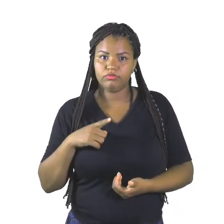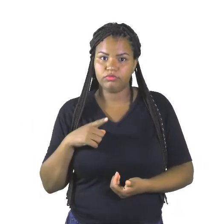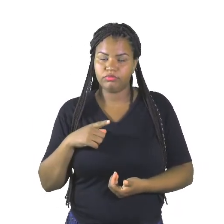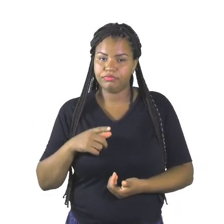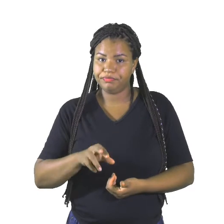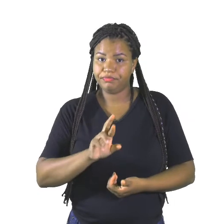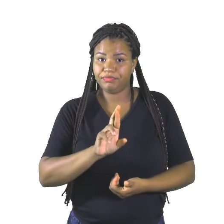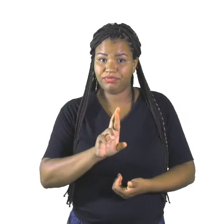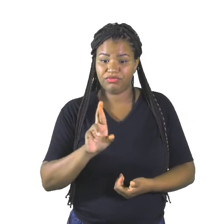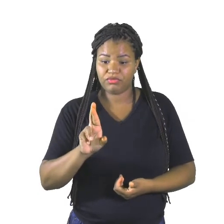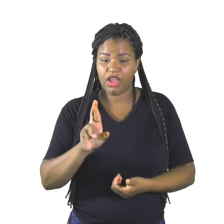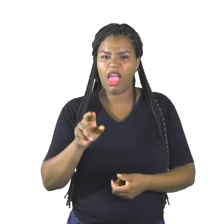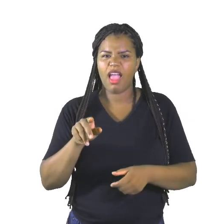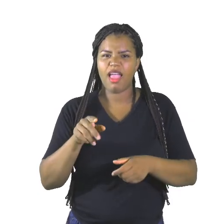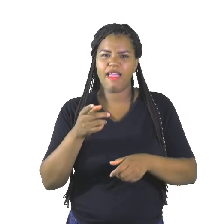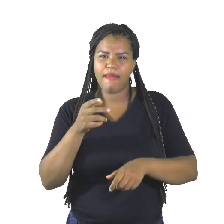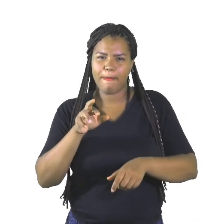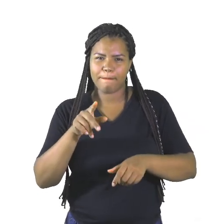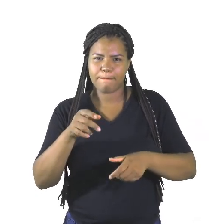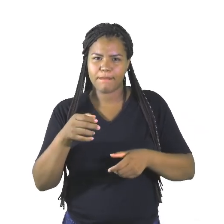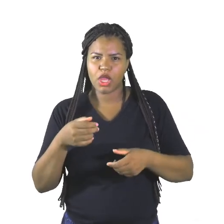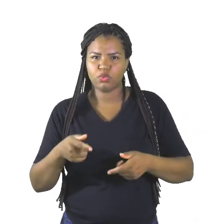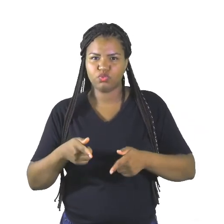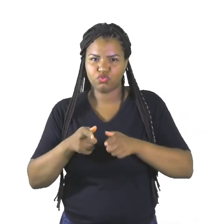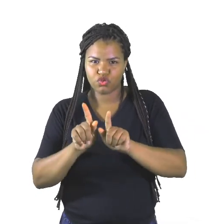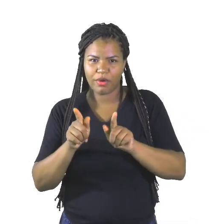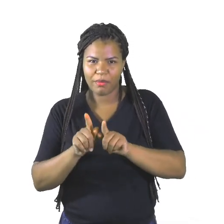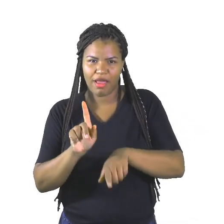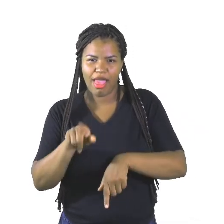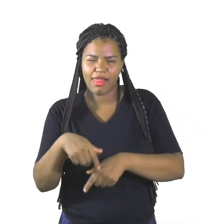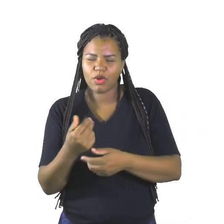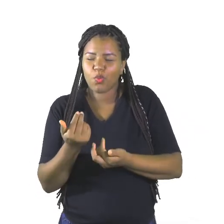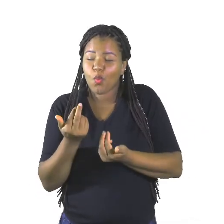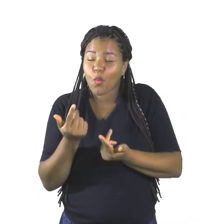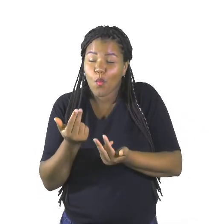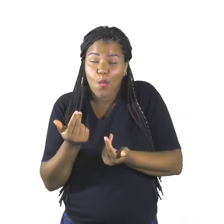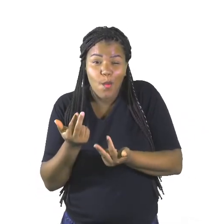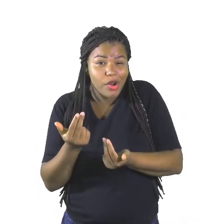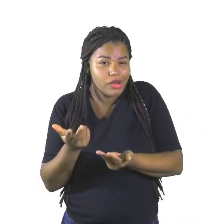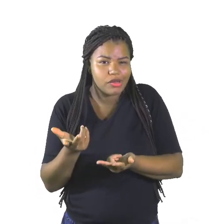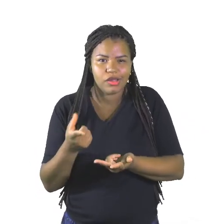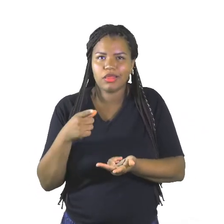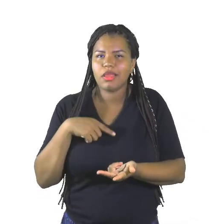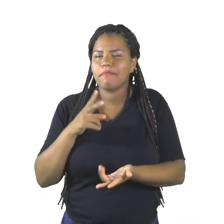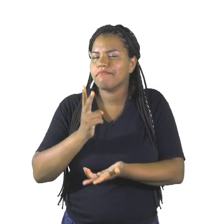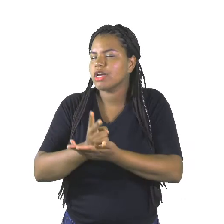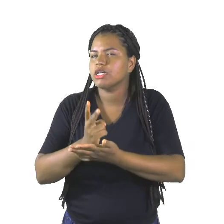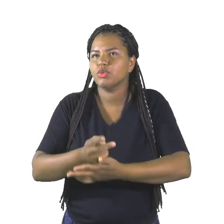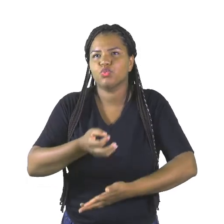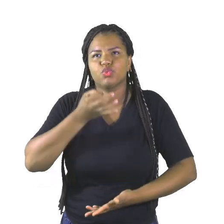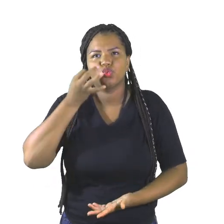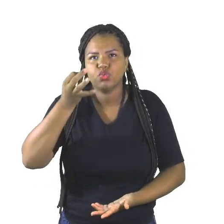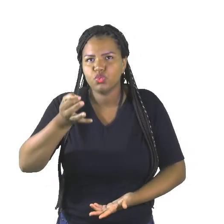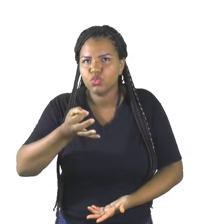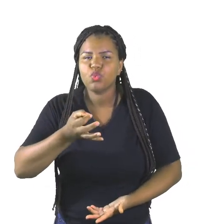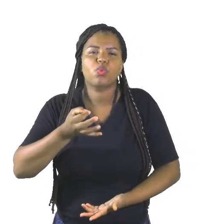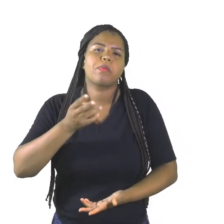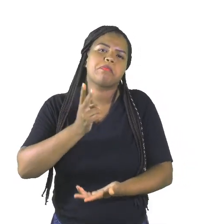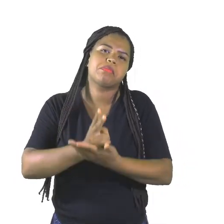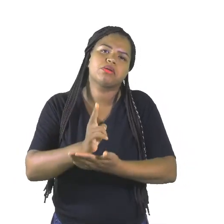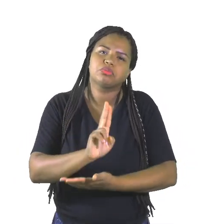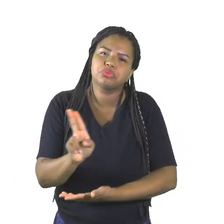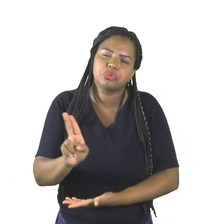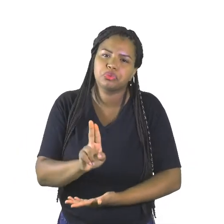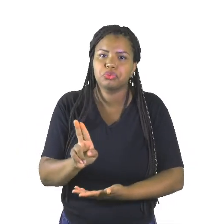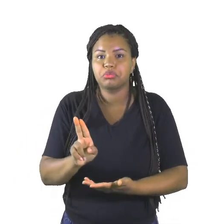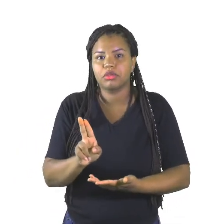são irmãos gêmeos. Eles são iguaizinhos. Iguaizinhos. Eles têm o mesmo som, eles têm o mesmo nome. E